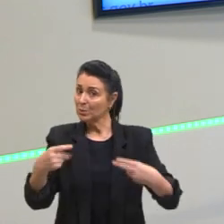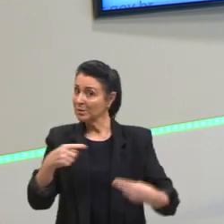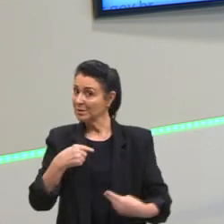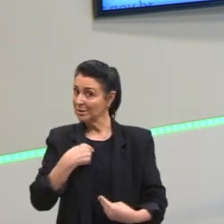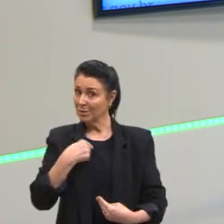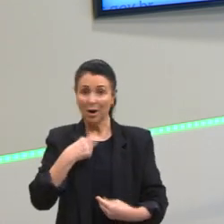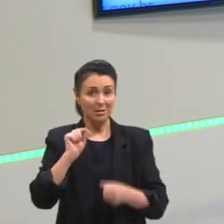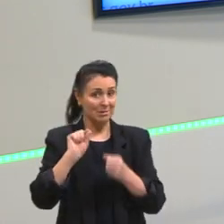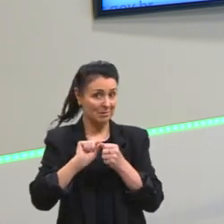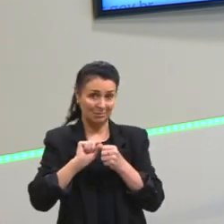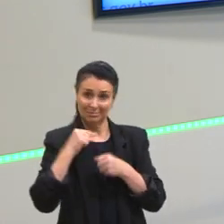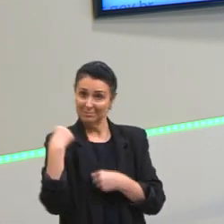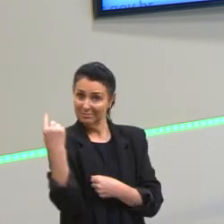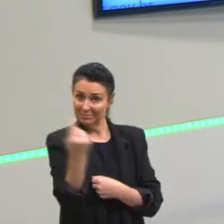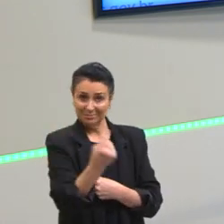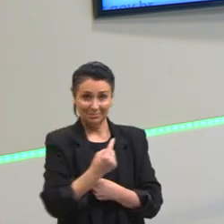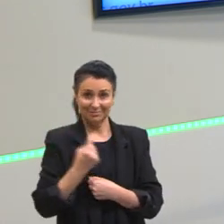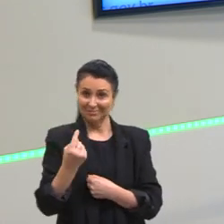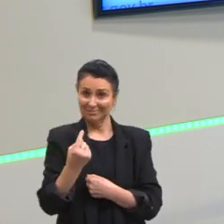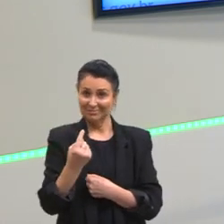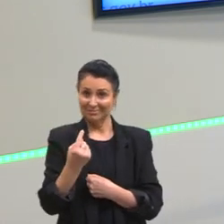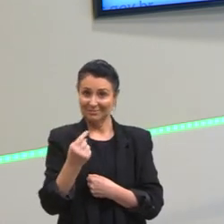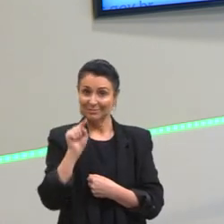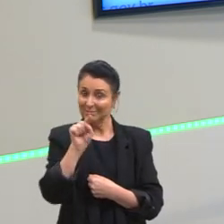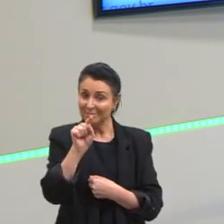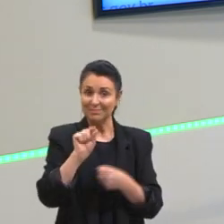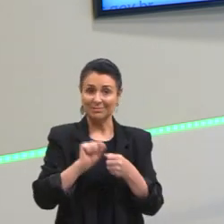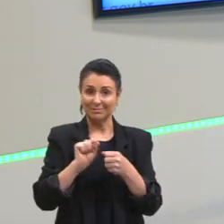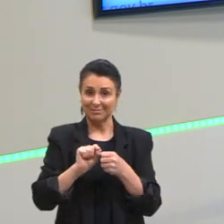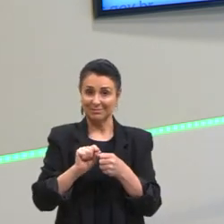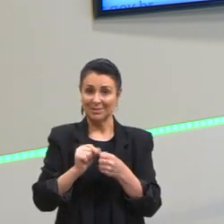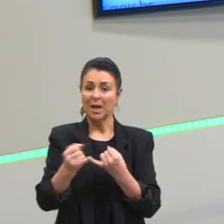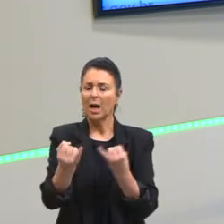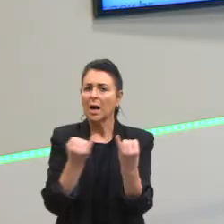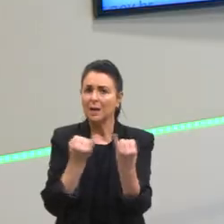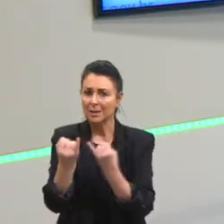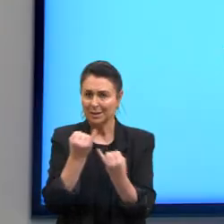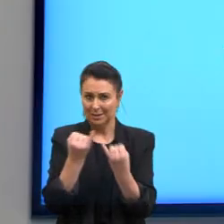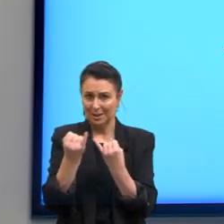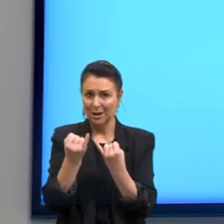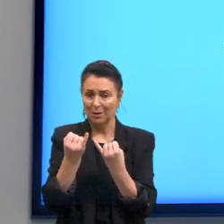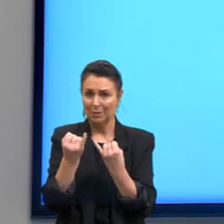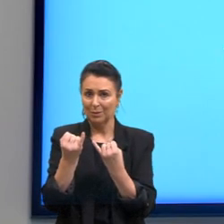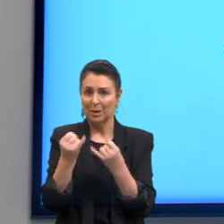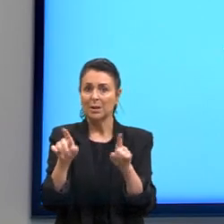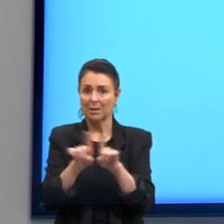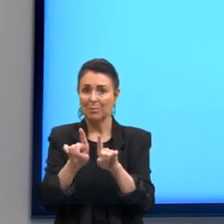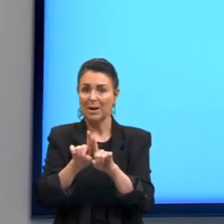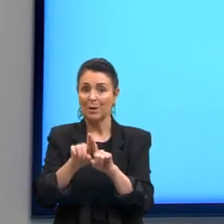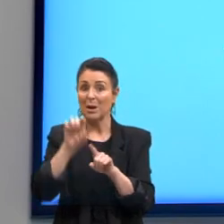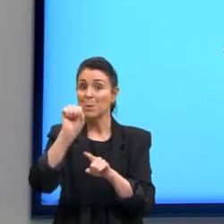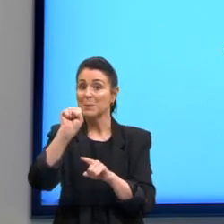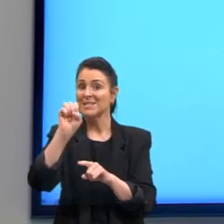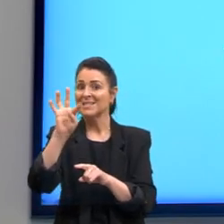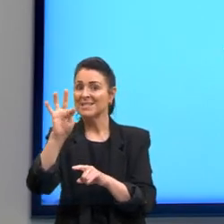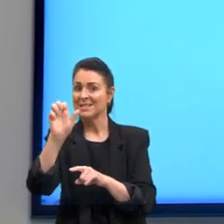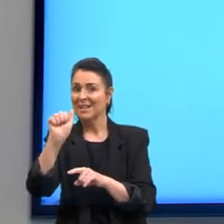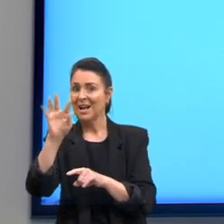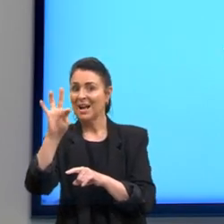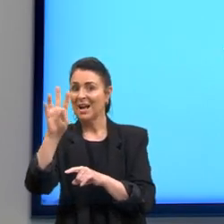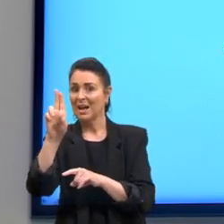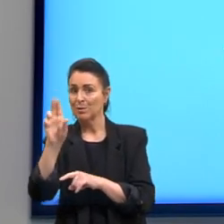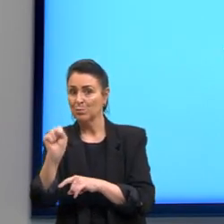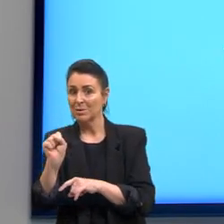Outro item importante da questão da interação social é o status social. Olha, o autor traz, ele